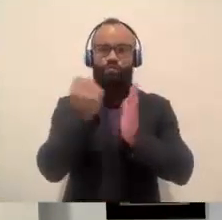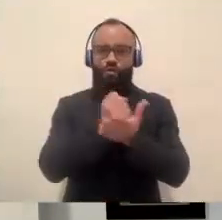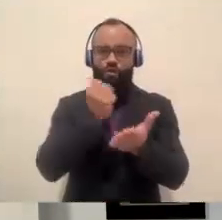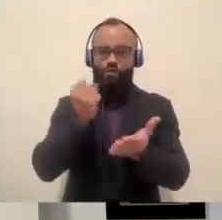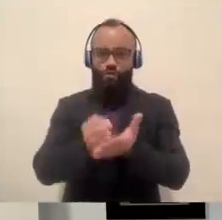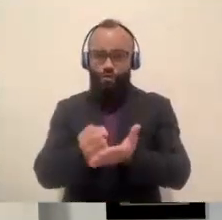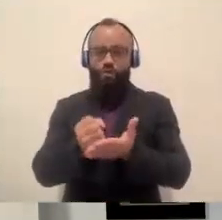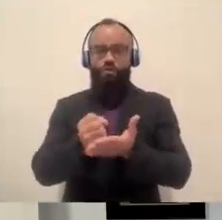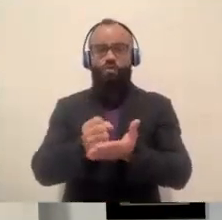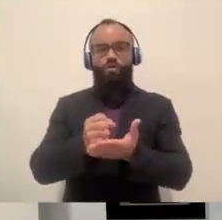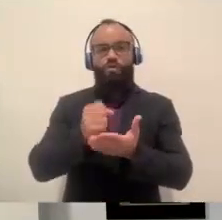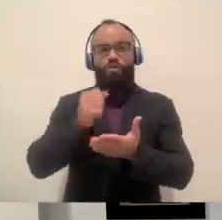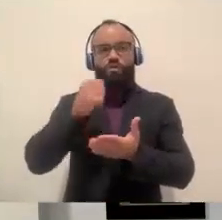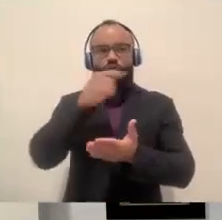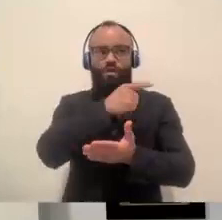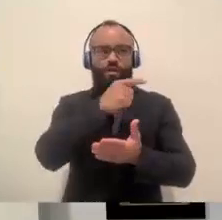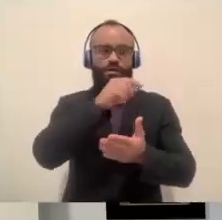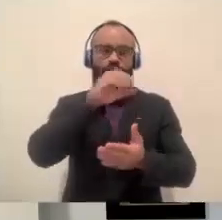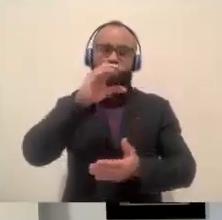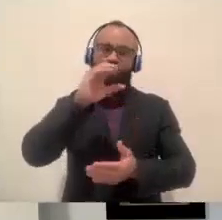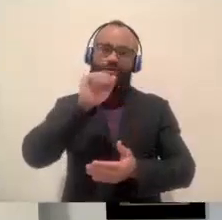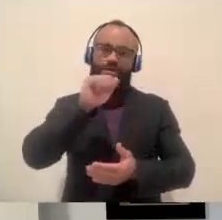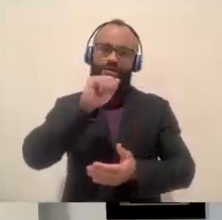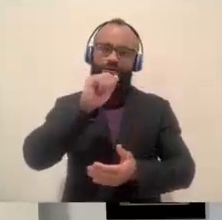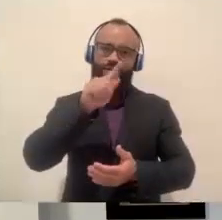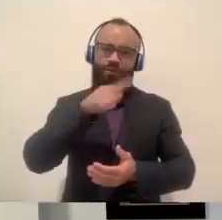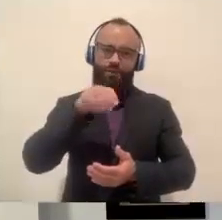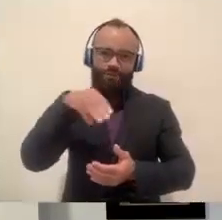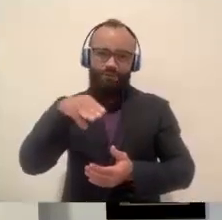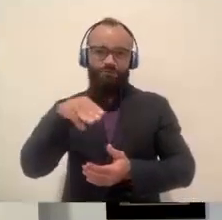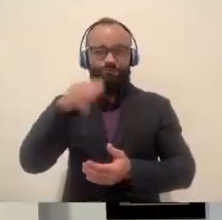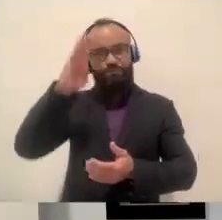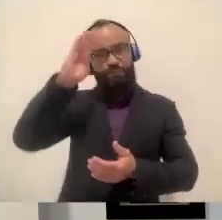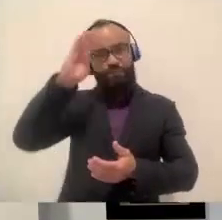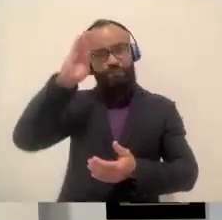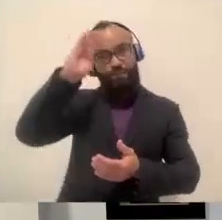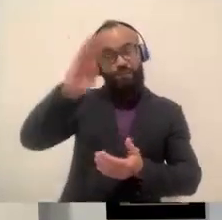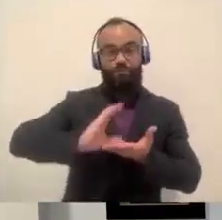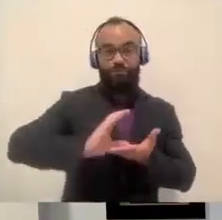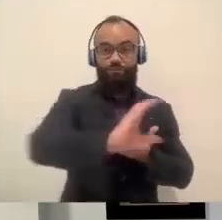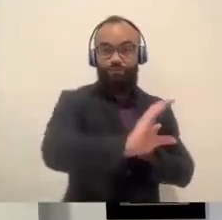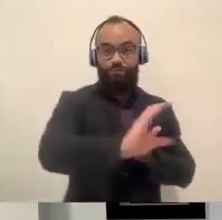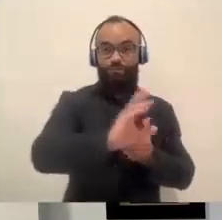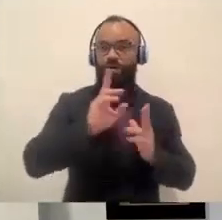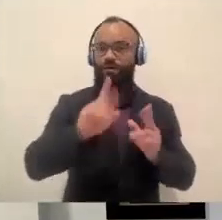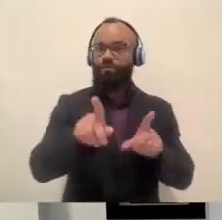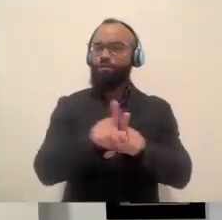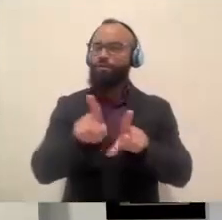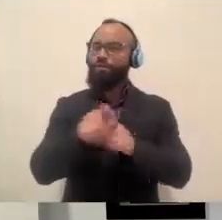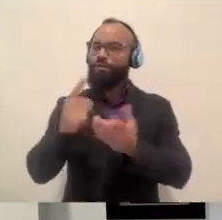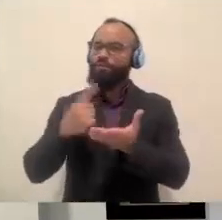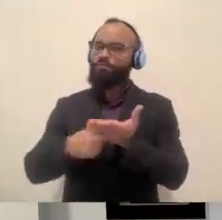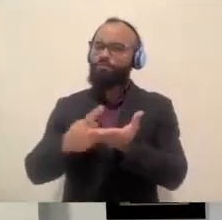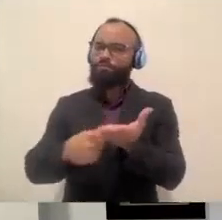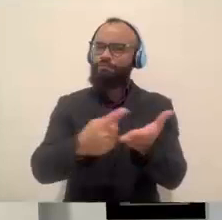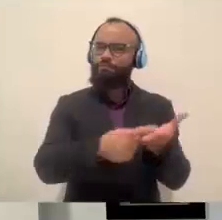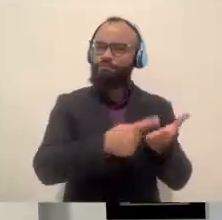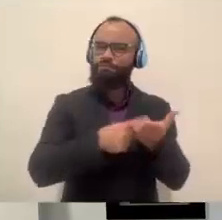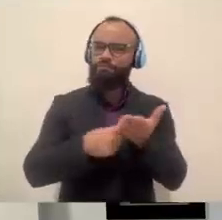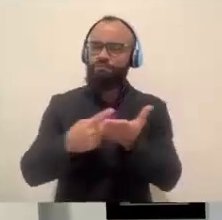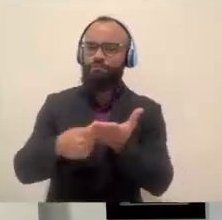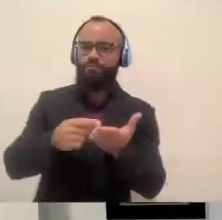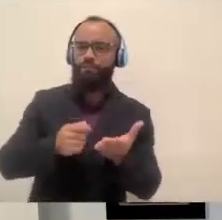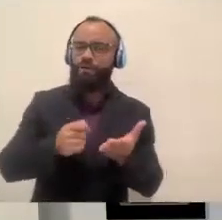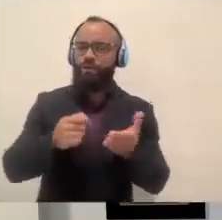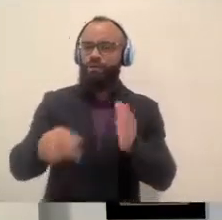Ibiguaçu com a Casam, principalmente para ver a questão do repasse e dos compromissos que a Casam tem para com o município de Ibiguaçu em